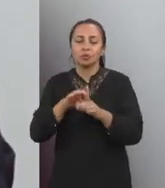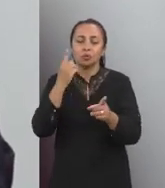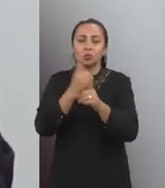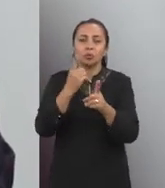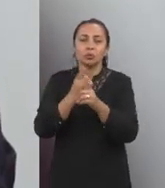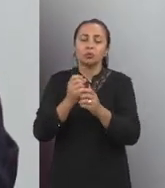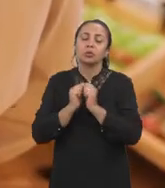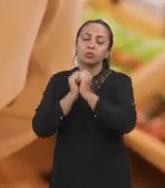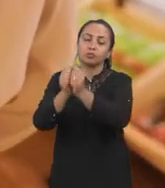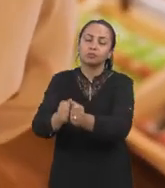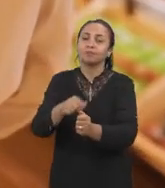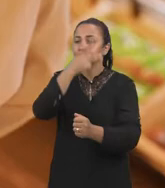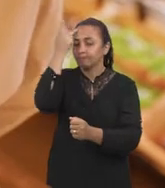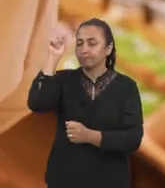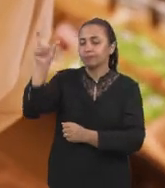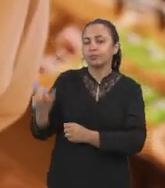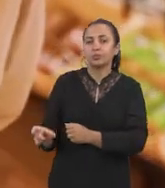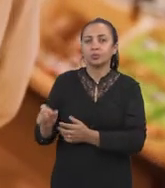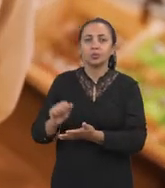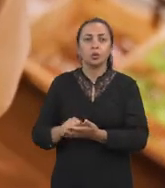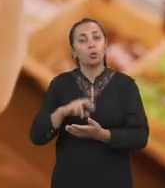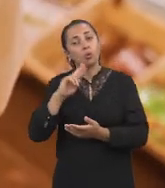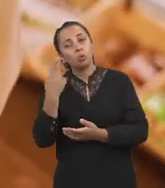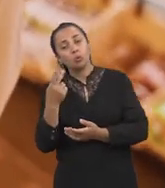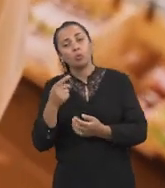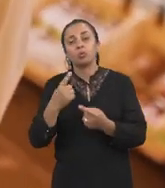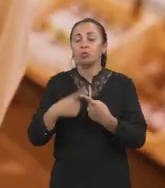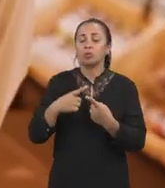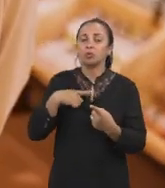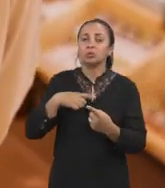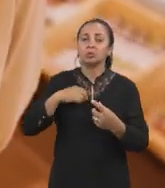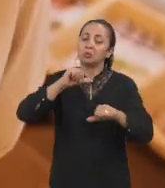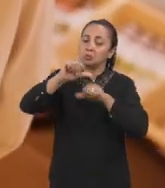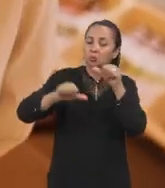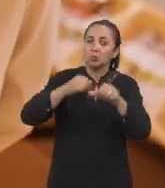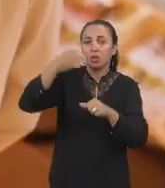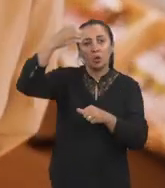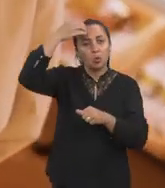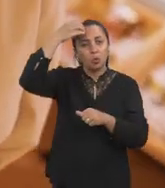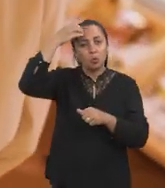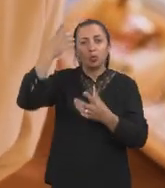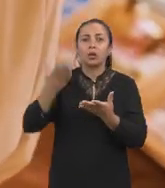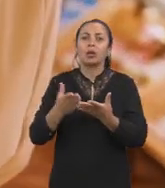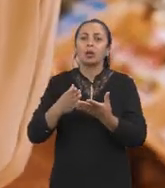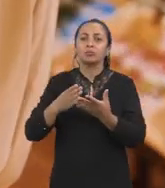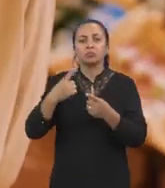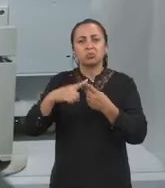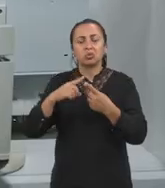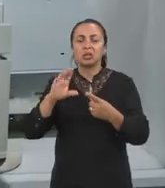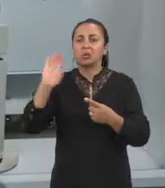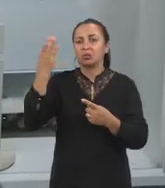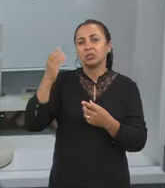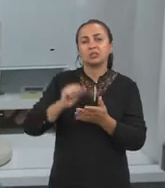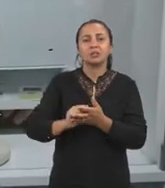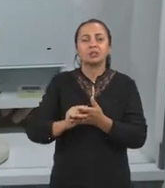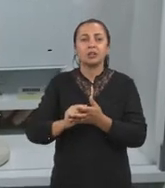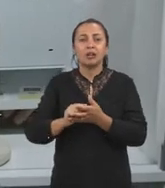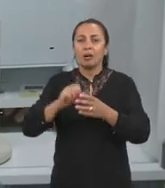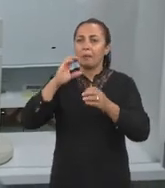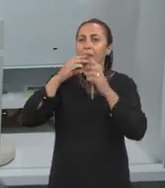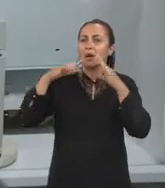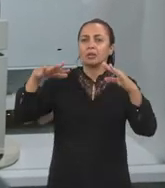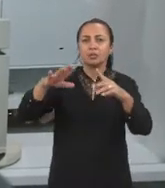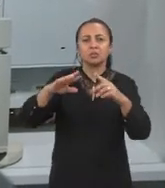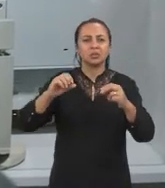pacientes. Quer seja pelas mudanças culturais ocorridas em decorrência da pandemia, como isolamento,